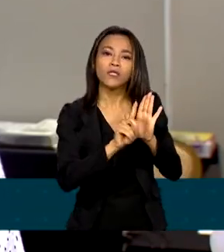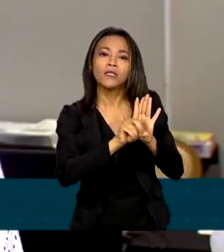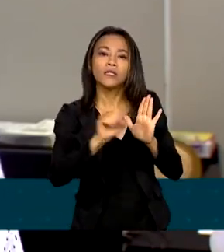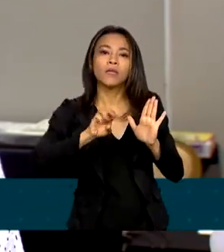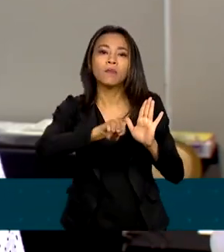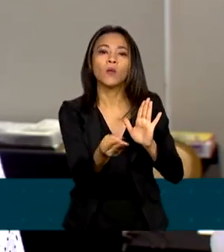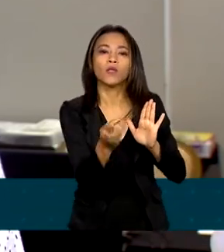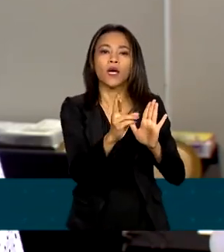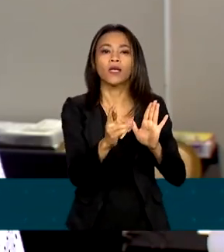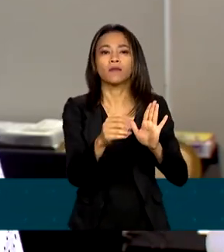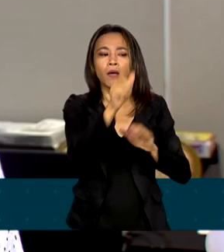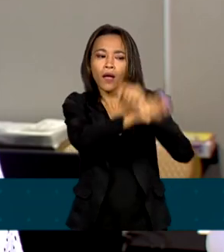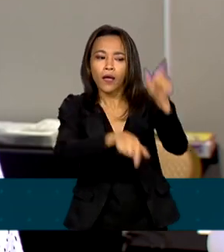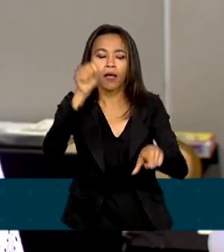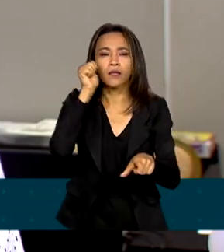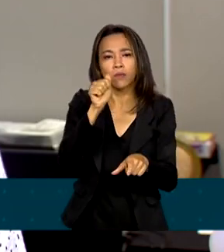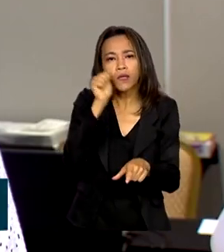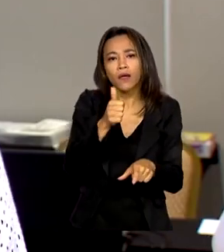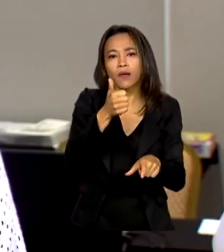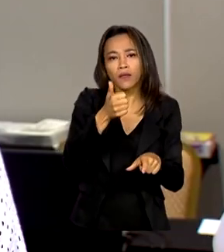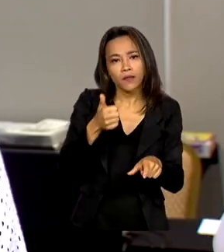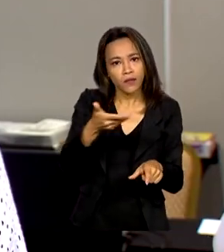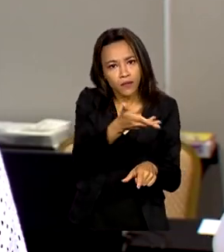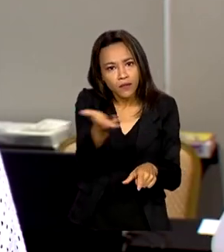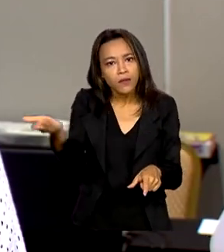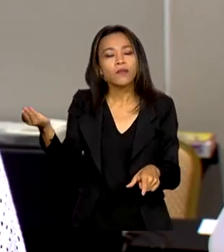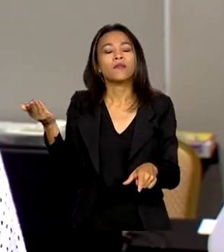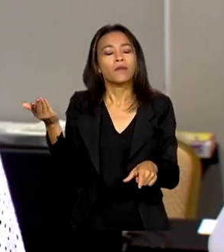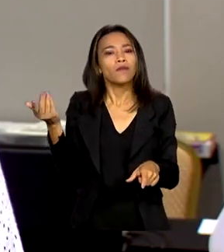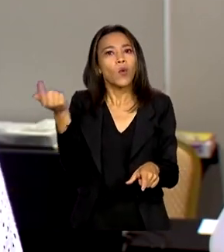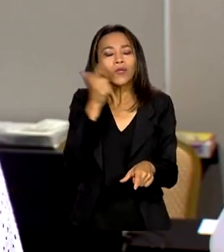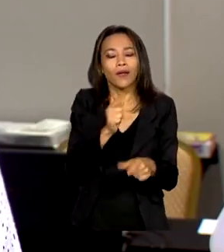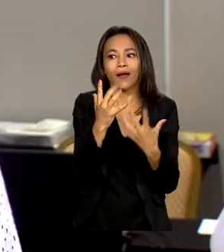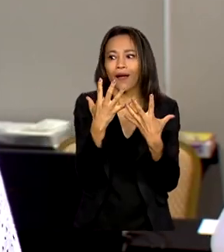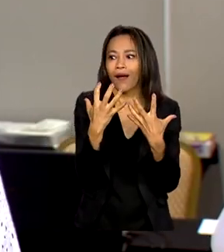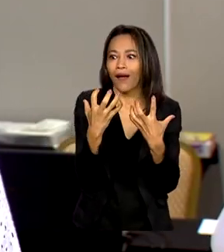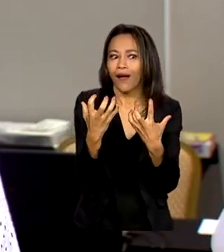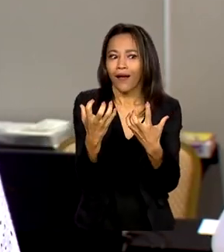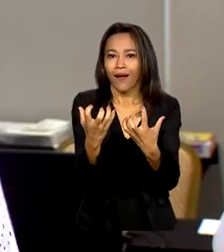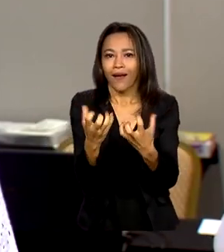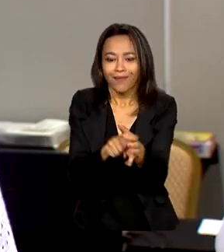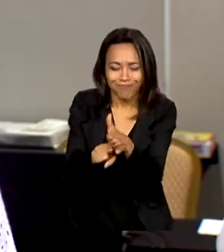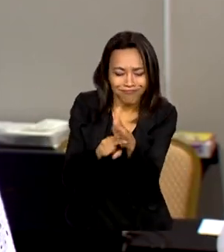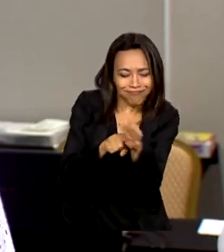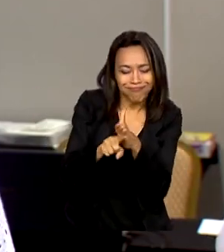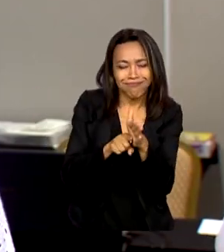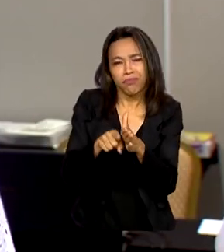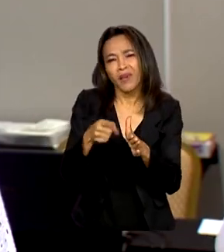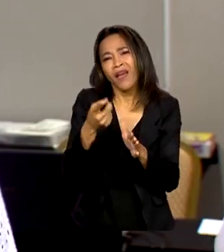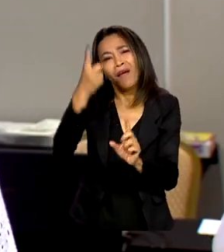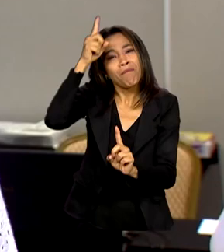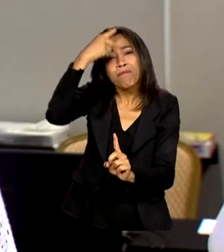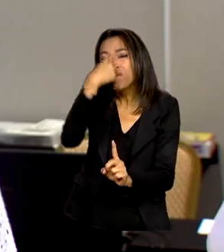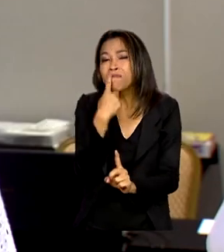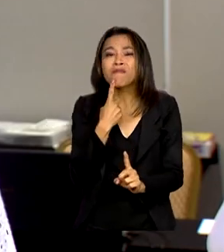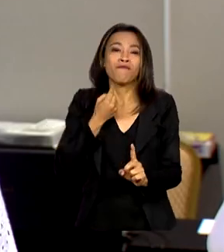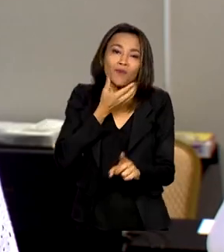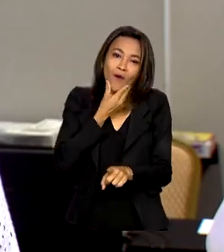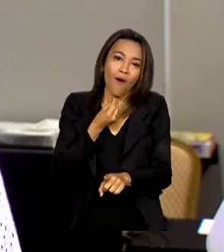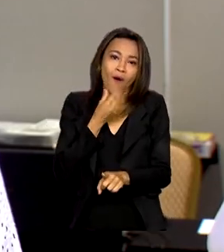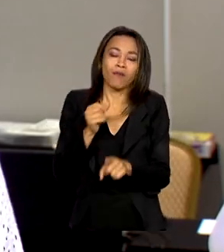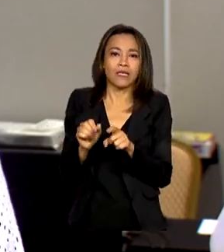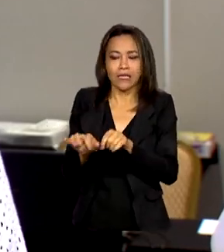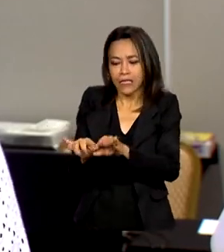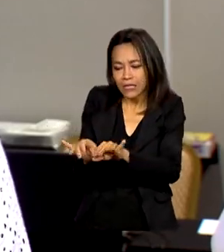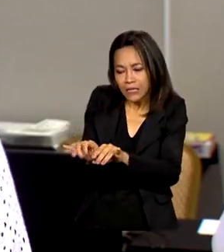meninas e mulheres pudessem ser atraídas para uma área que é muito masculina, que é da ciência, da computação